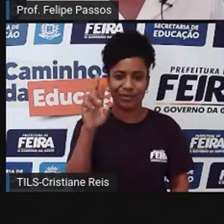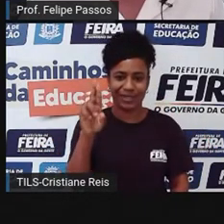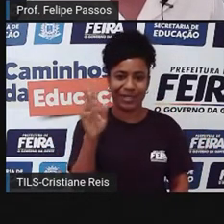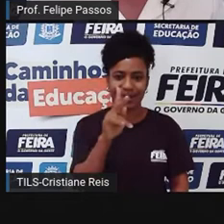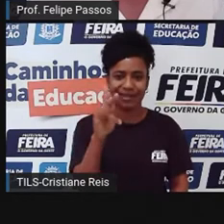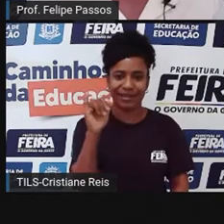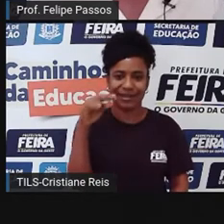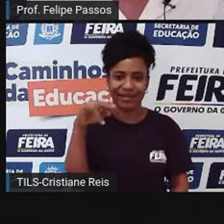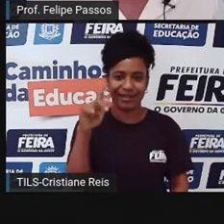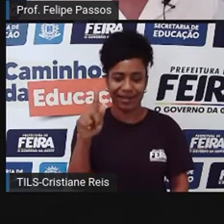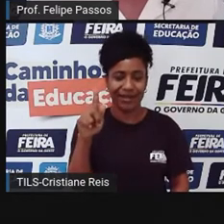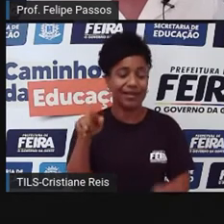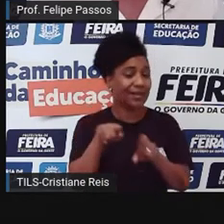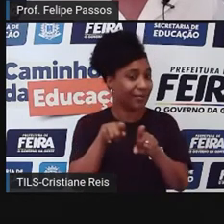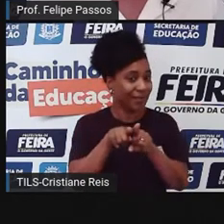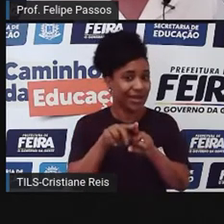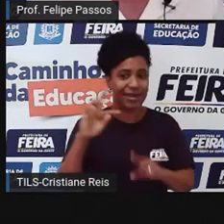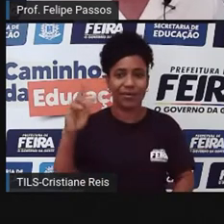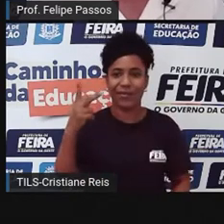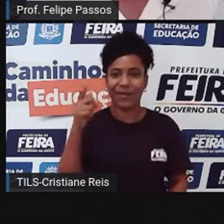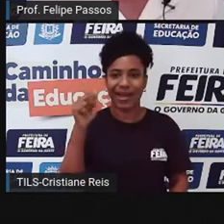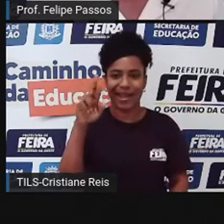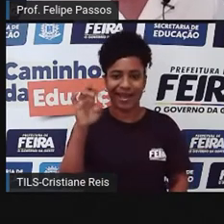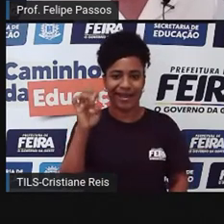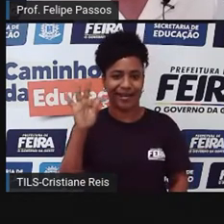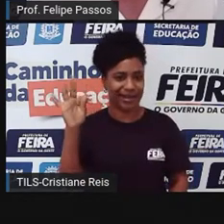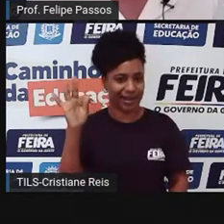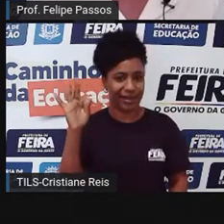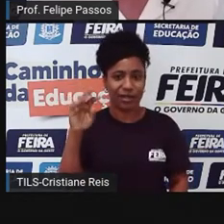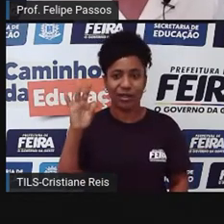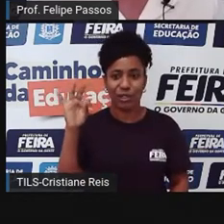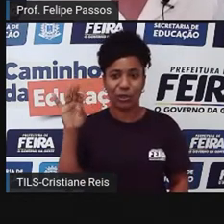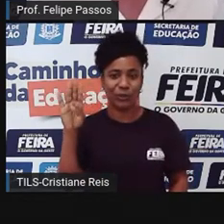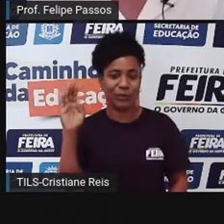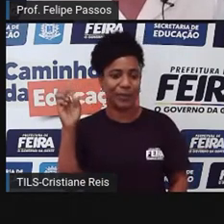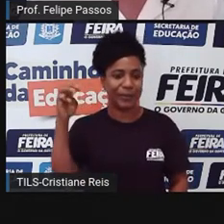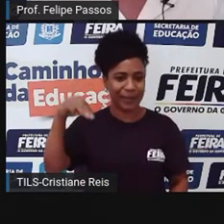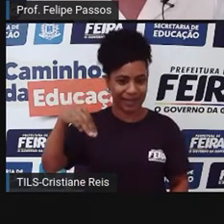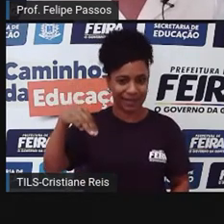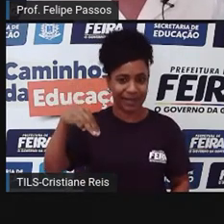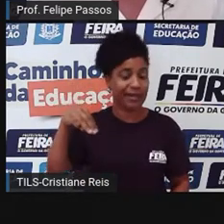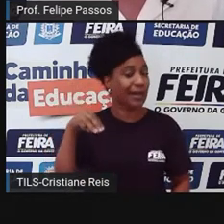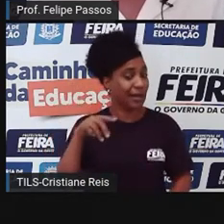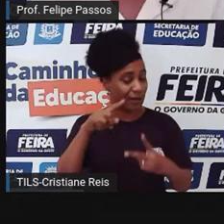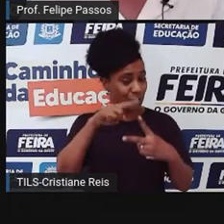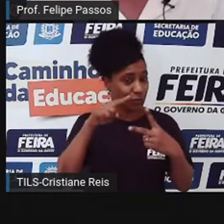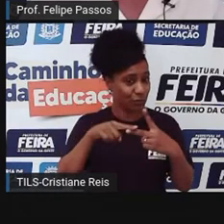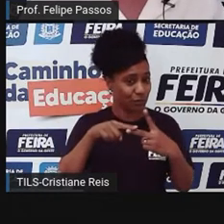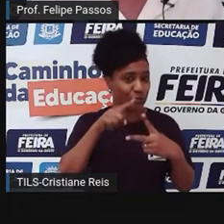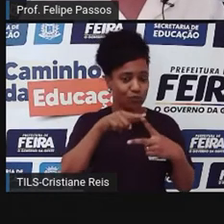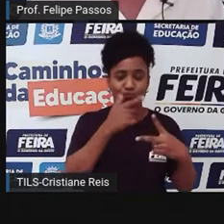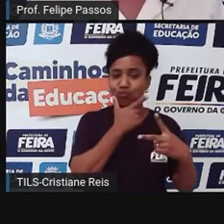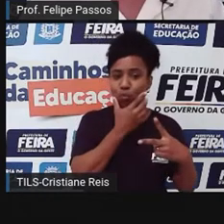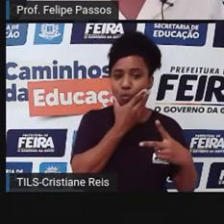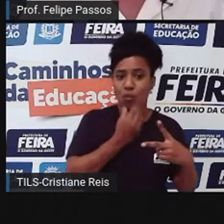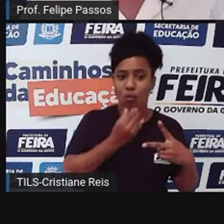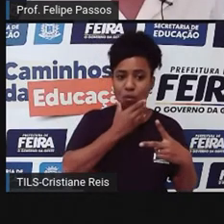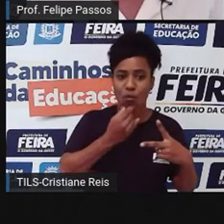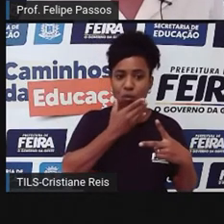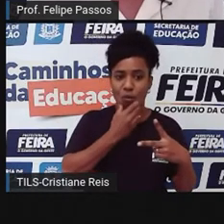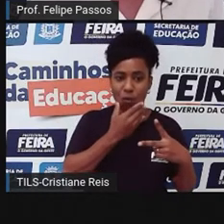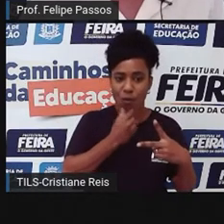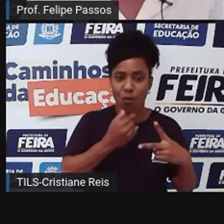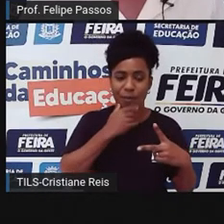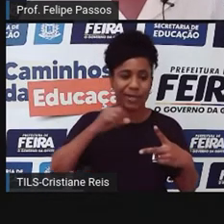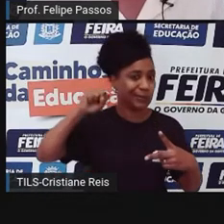Tubman. Esses dois, Martin Homem, Harriet Mulher, são expoentes, assim, na luta anti